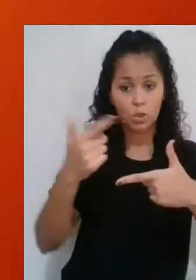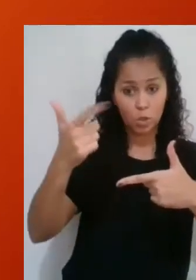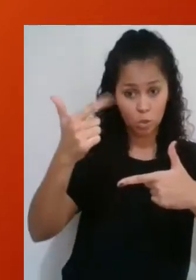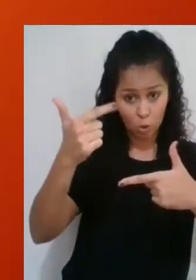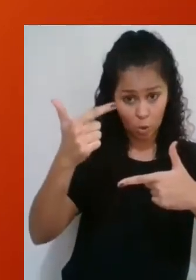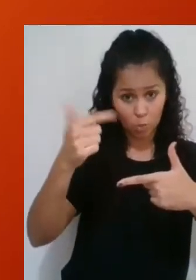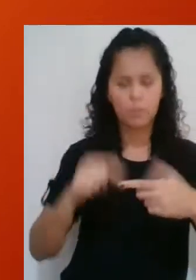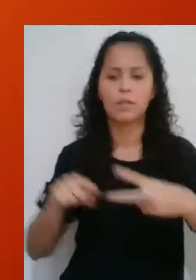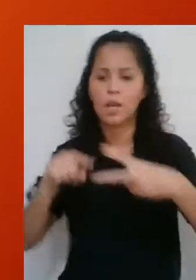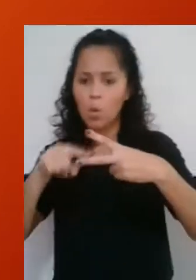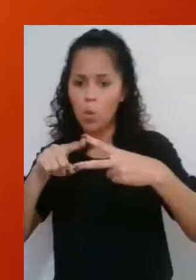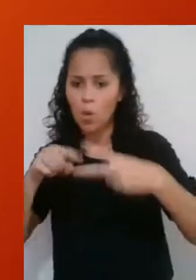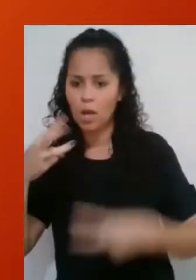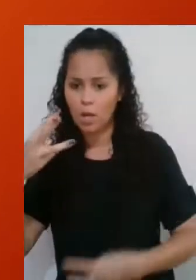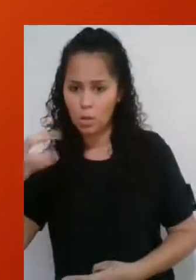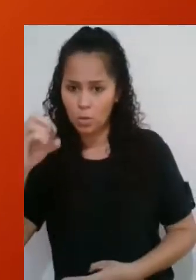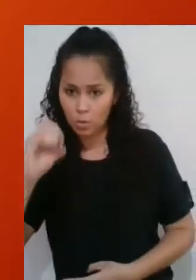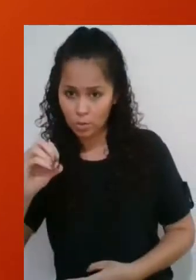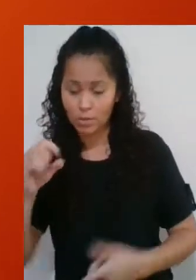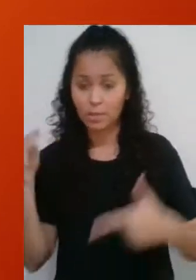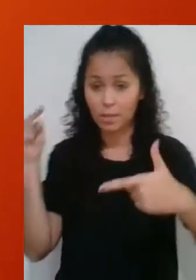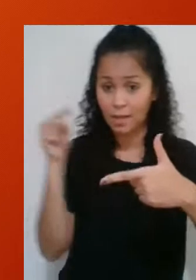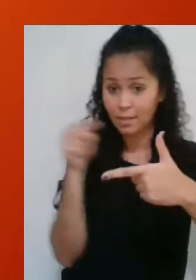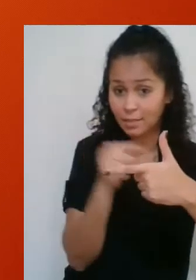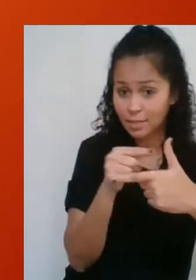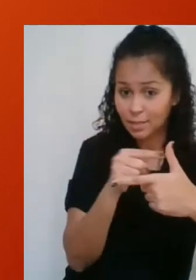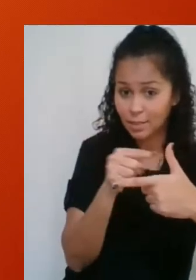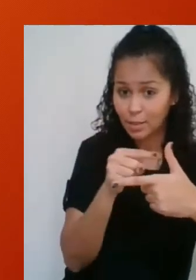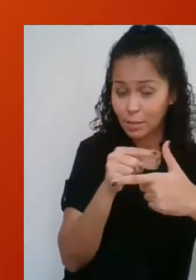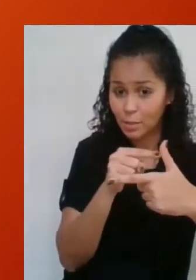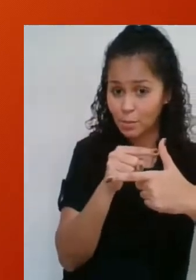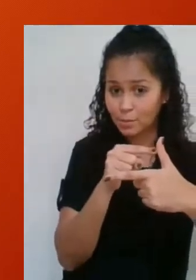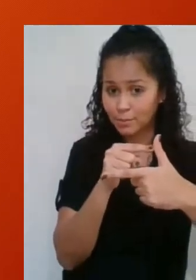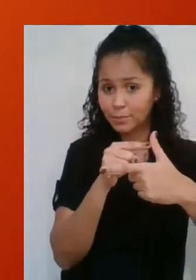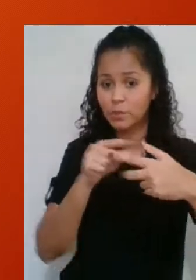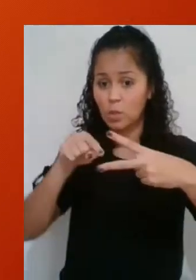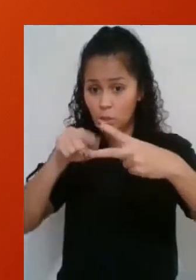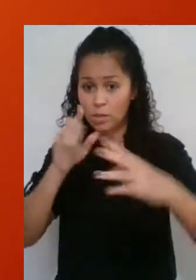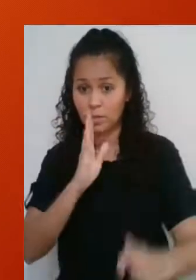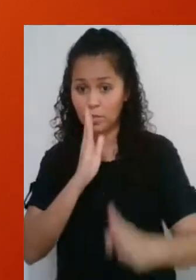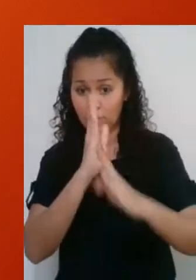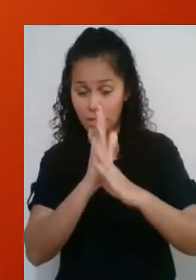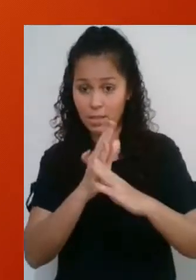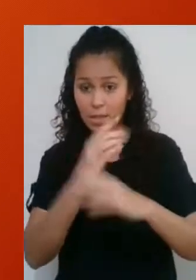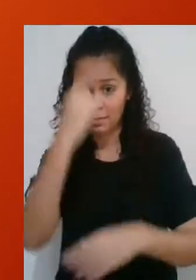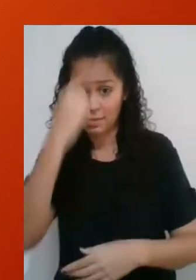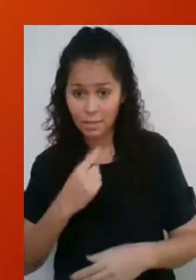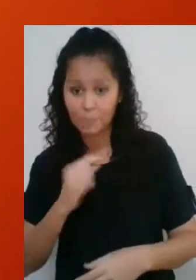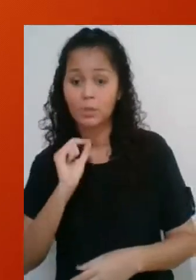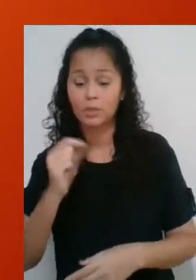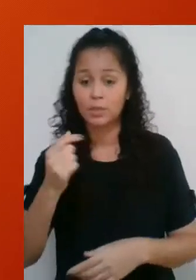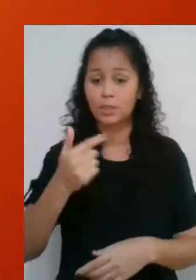hipotenusa vale 12 e o ângulo vale 30, o cateto oposto ao ângulo identificado nesta